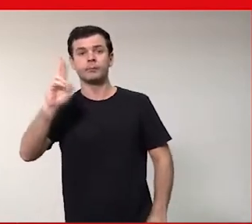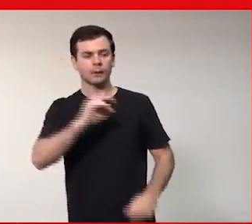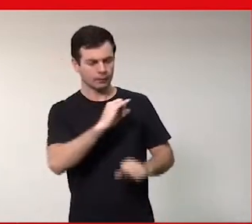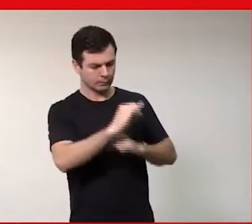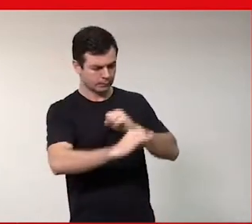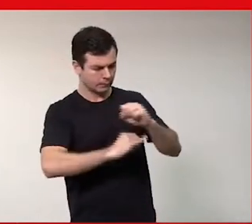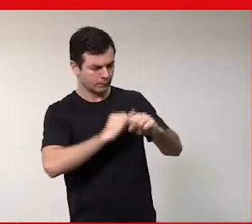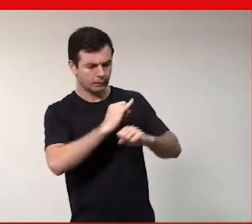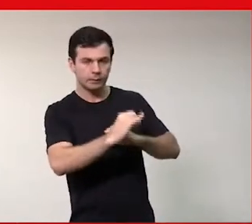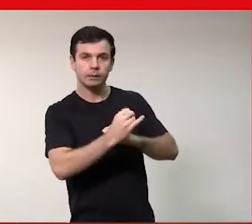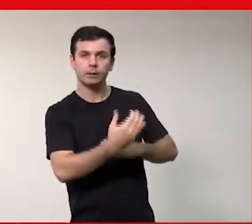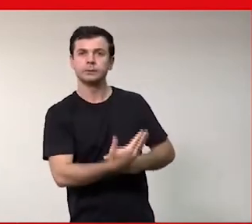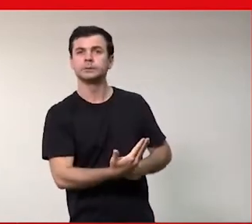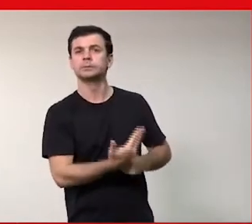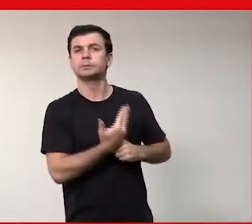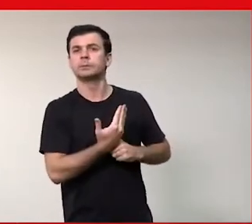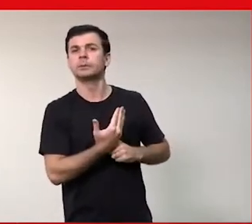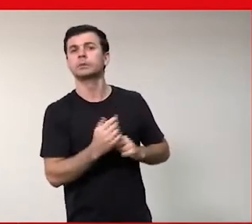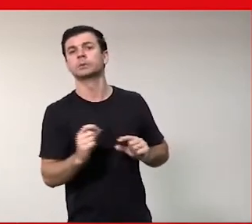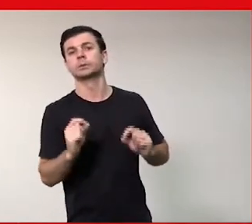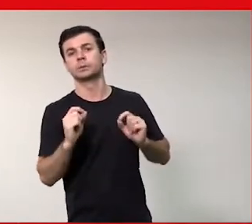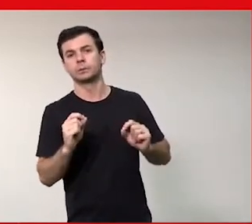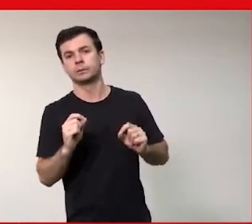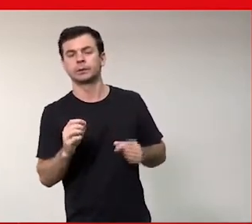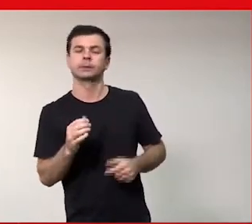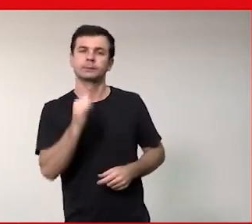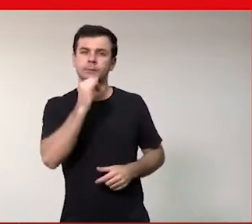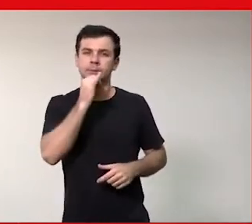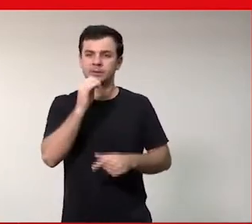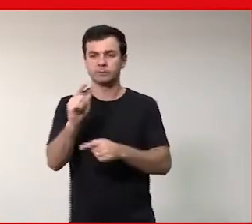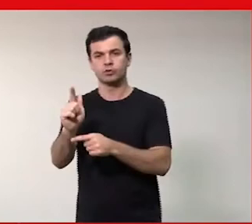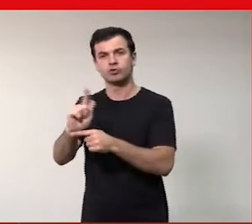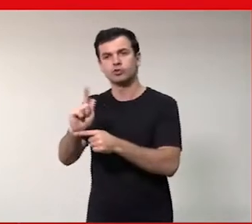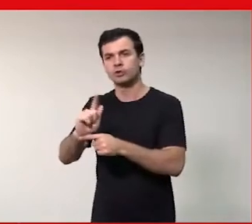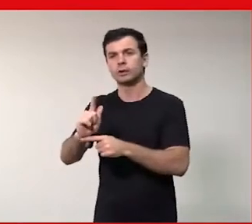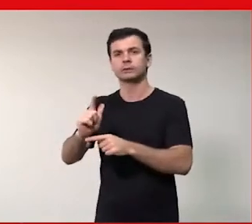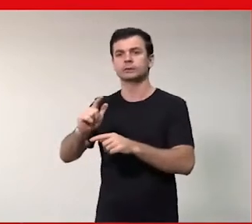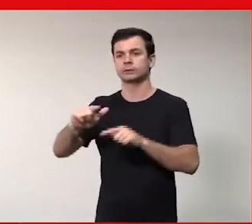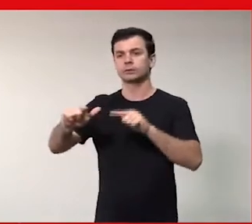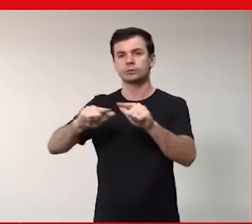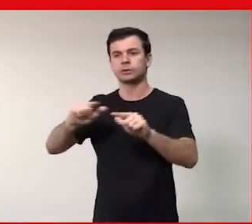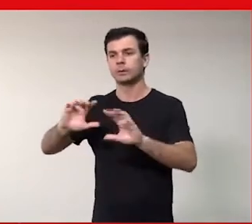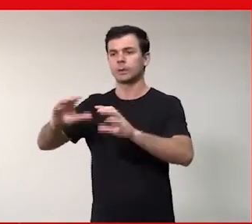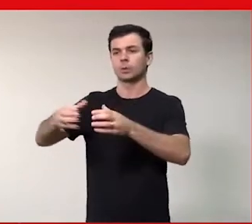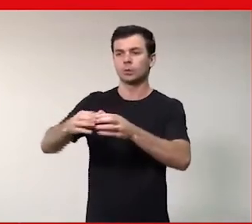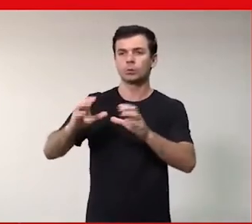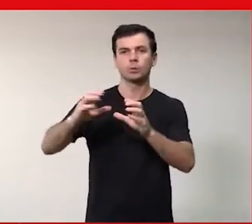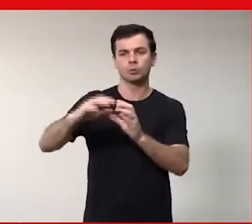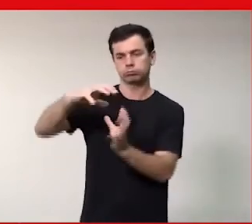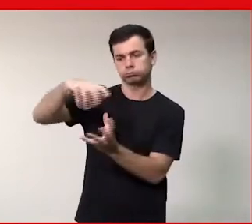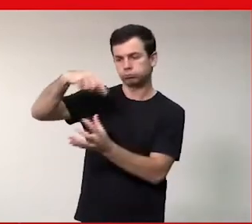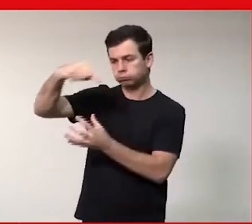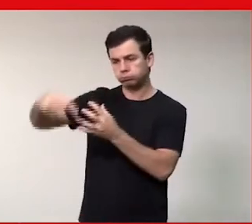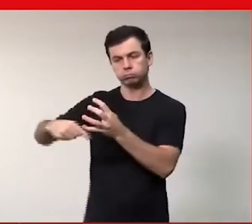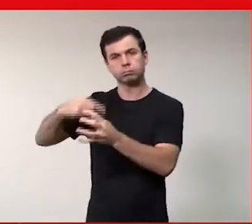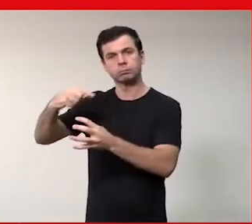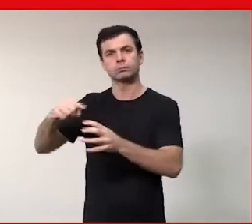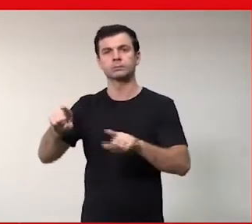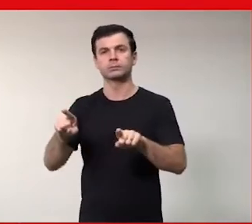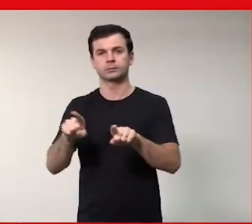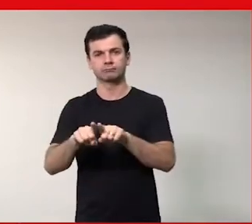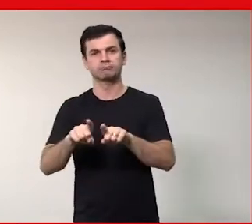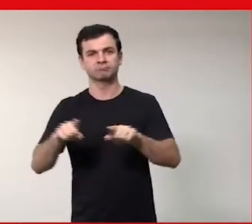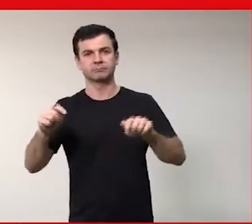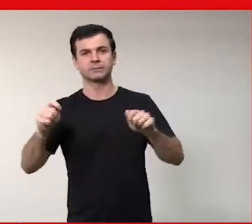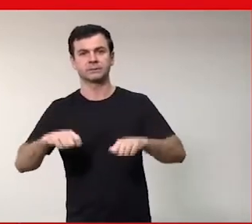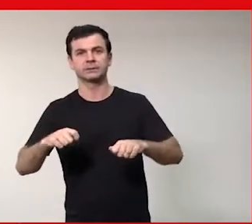por exemplo, a gerência de times globais. Eu vou dar um caso que é o meu particularmente. Quando eu entrei para Rio